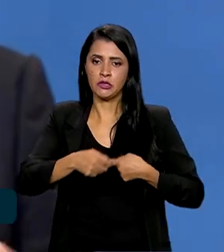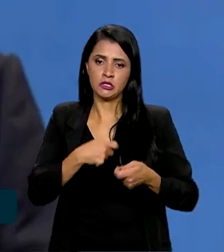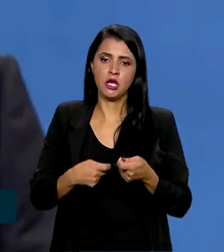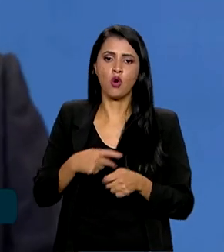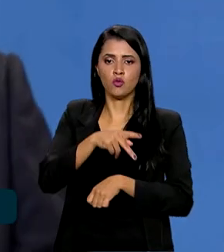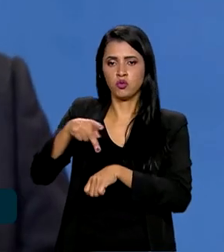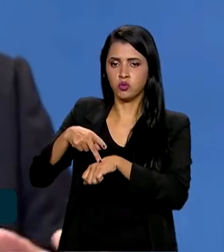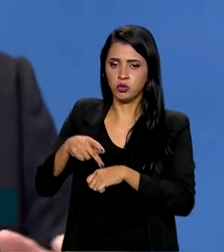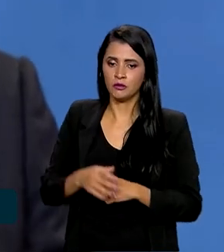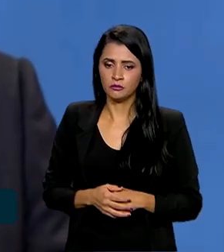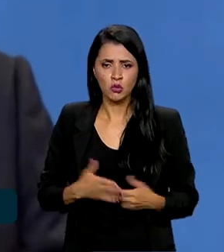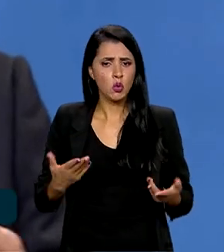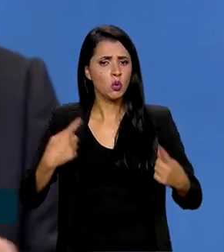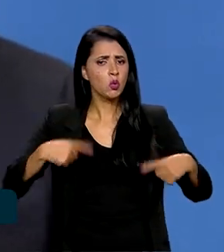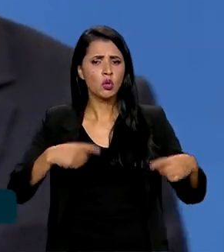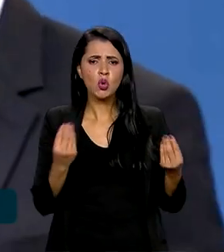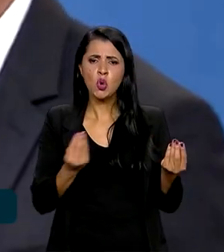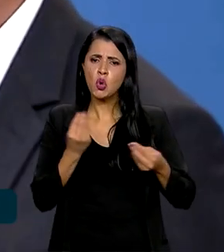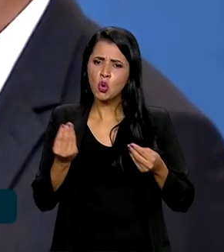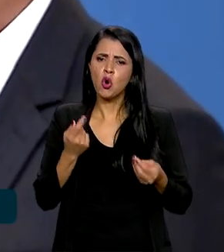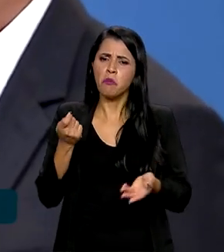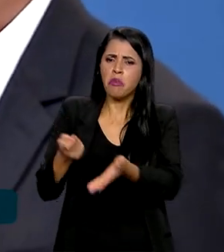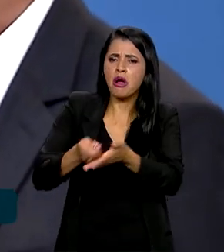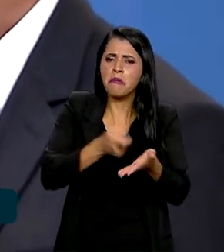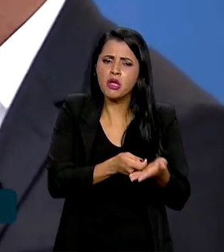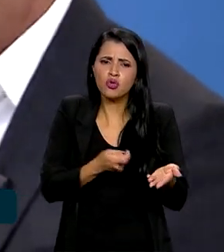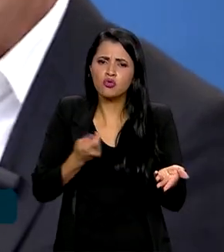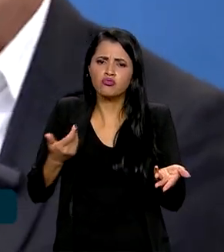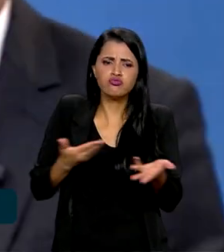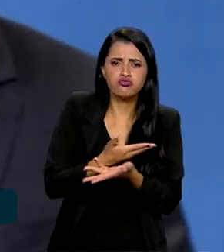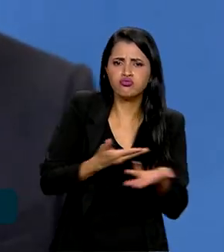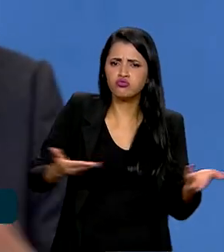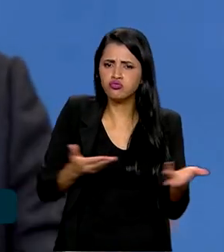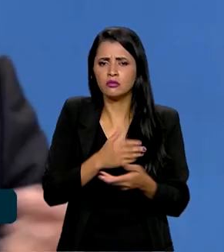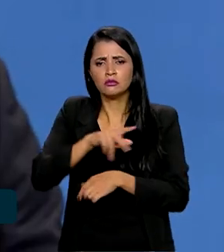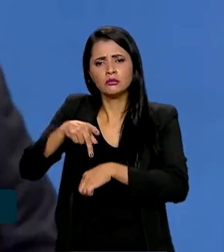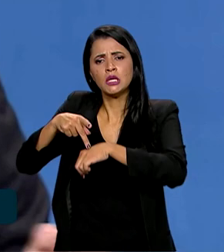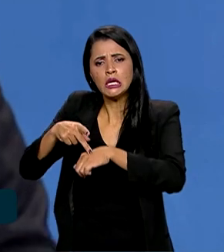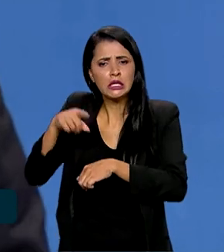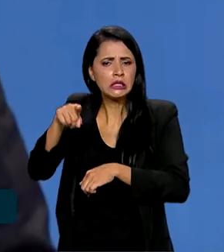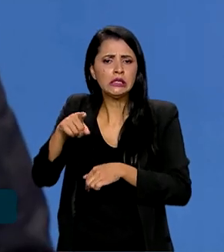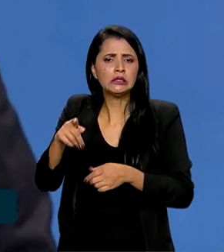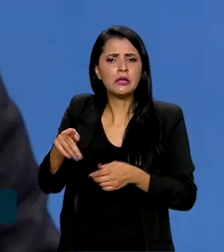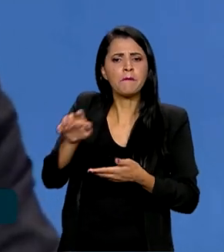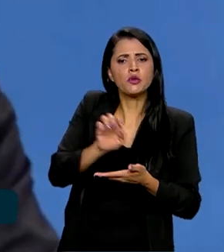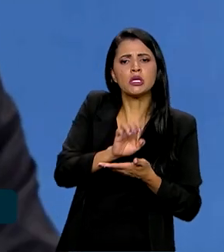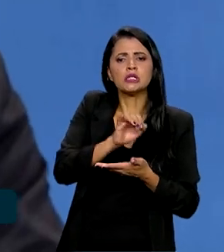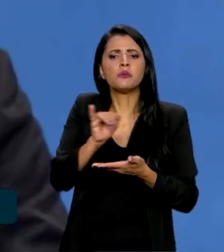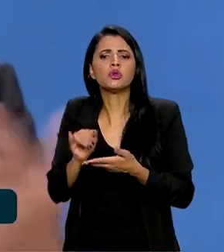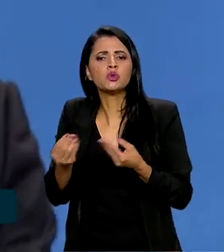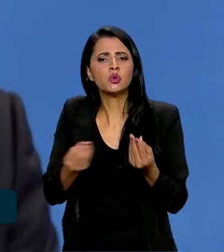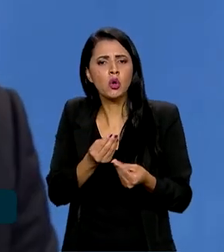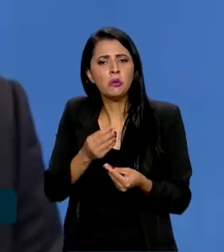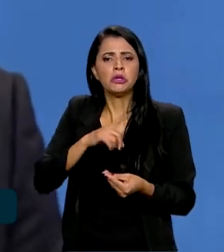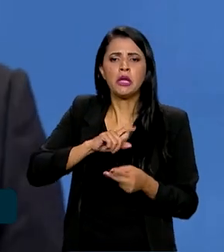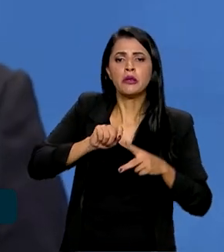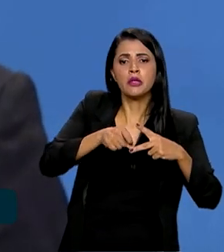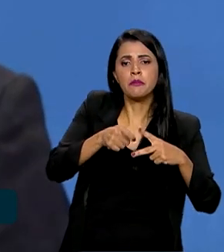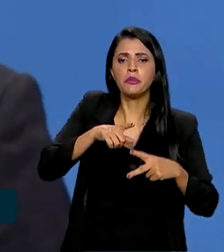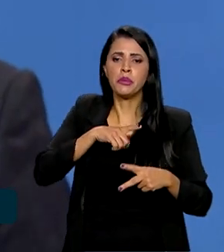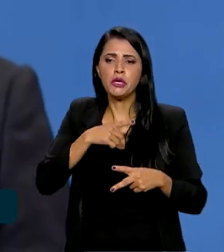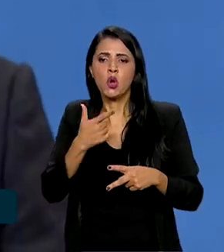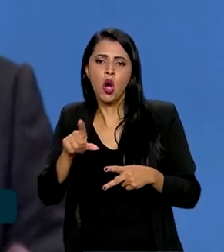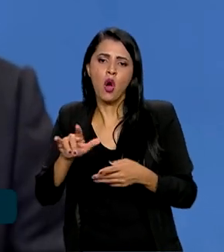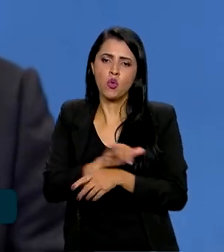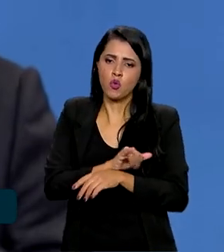tem um grande debate como é que deve ser o fluxo de pagamento entre os países na importação e exportação. Nós estamos com PIX, estamos com alguns